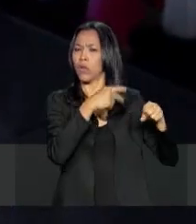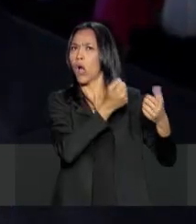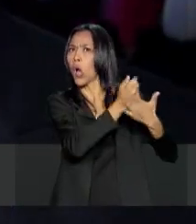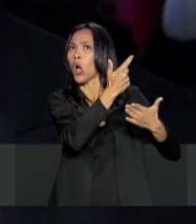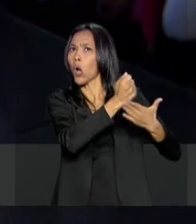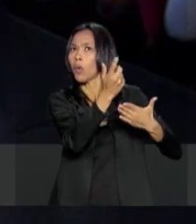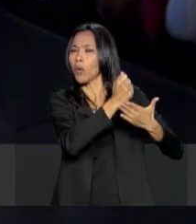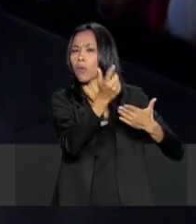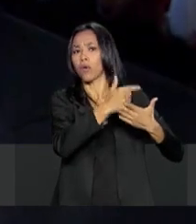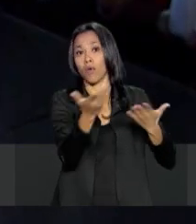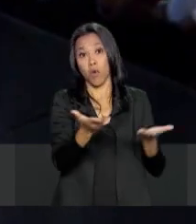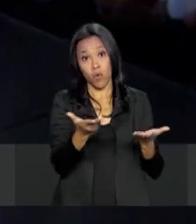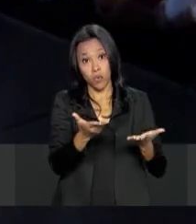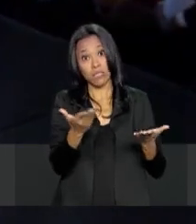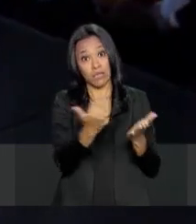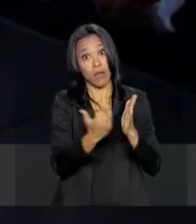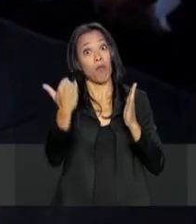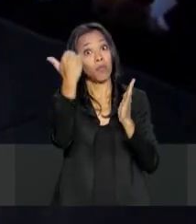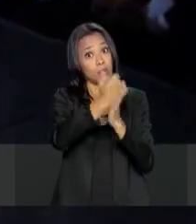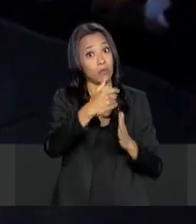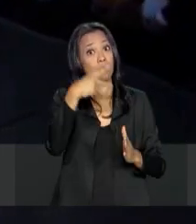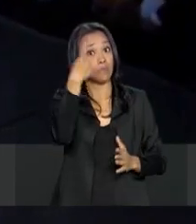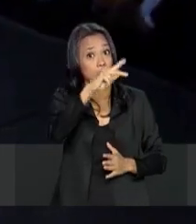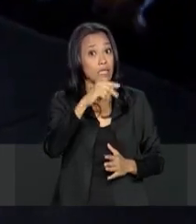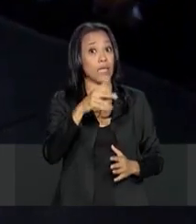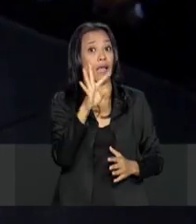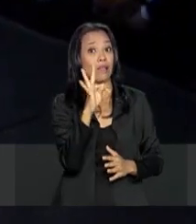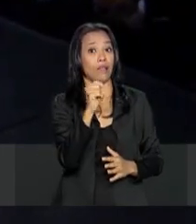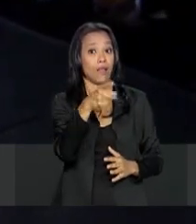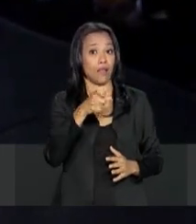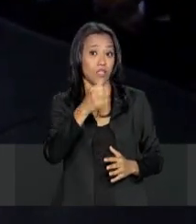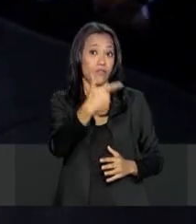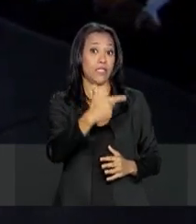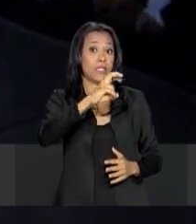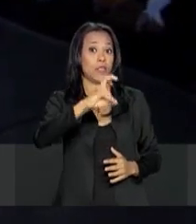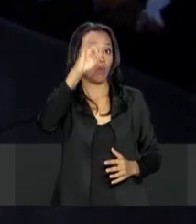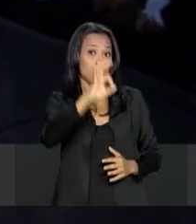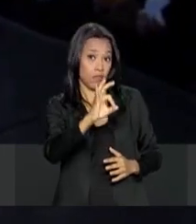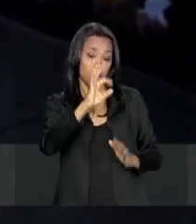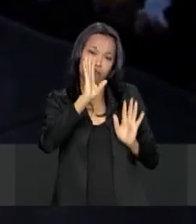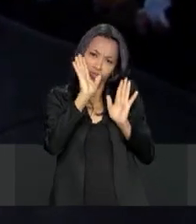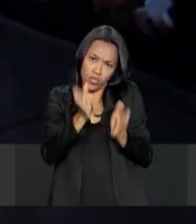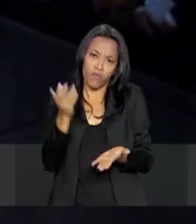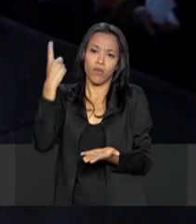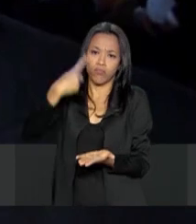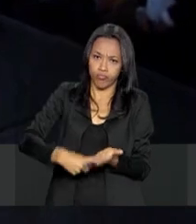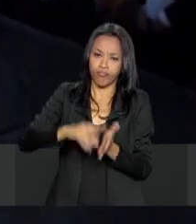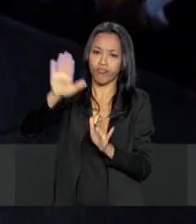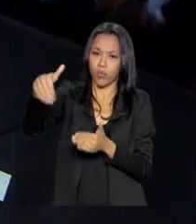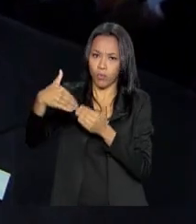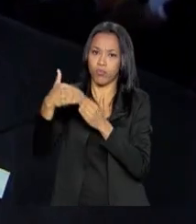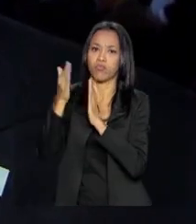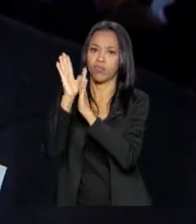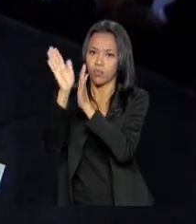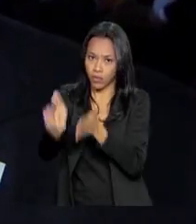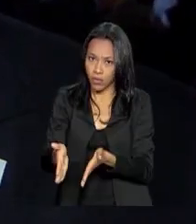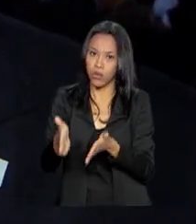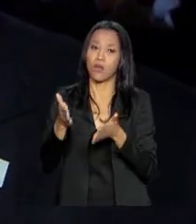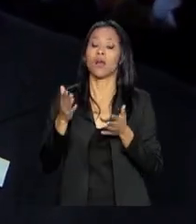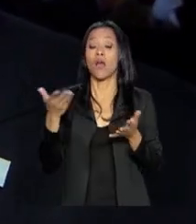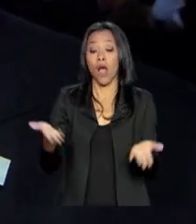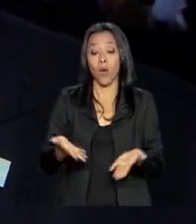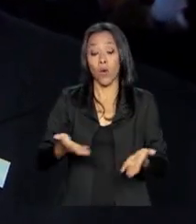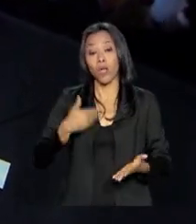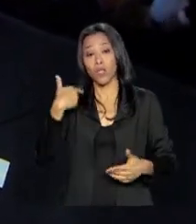hoje exportam com uma taxa de 25%. Então, o acordo foi já estabelecido e nós estamos agora num momento de